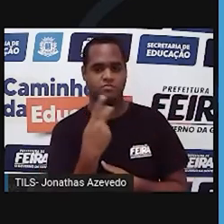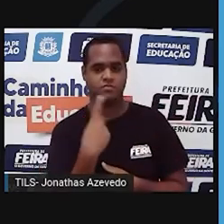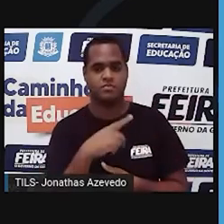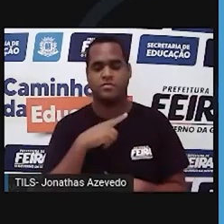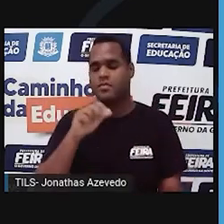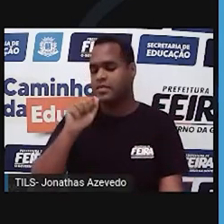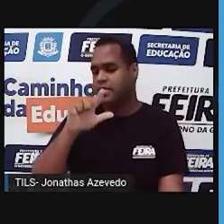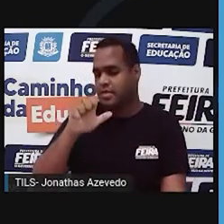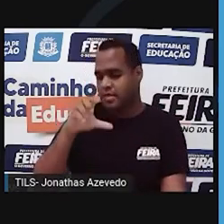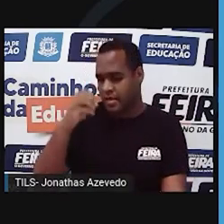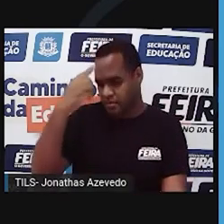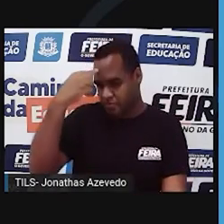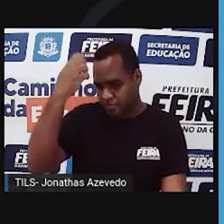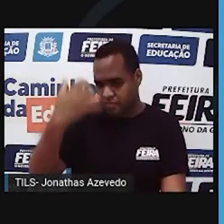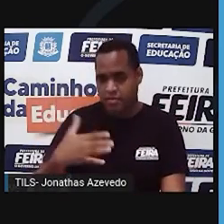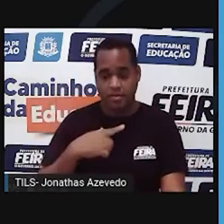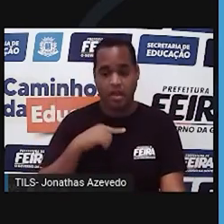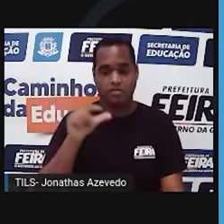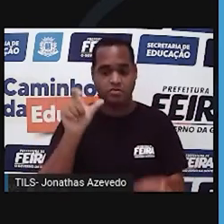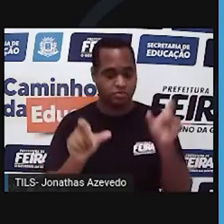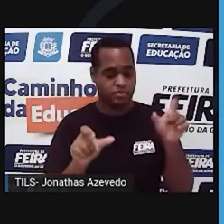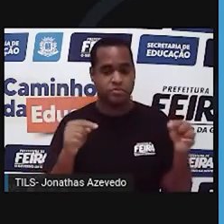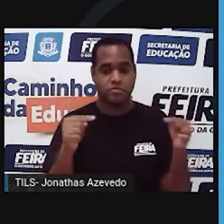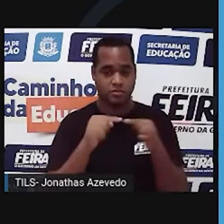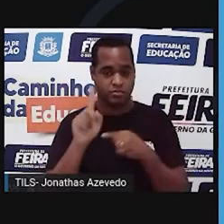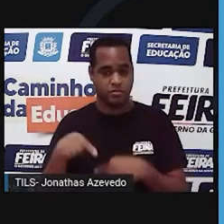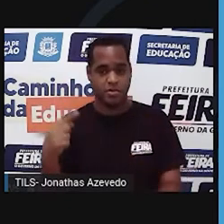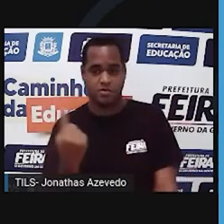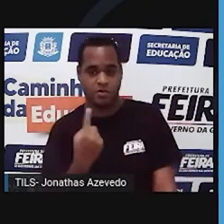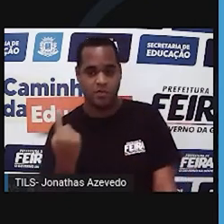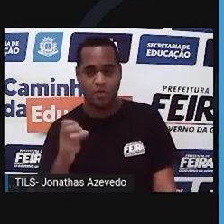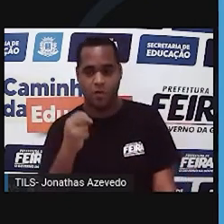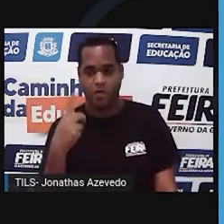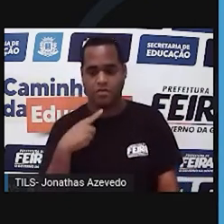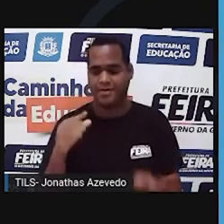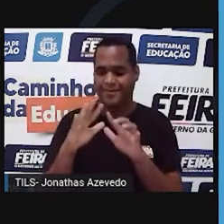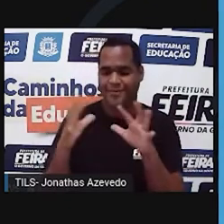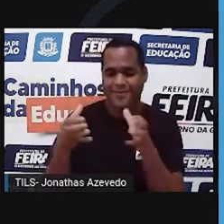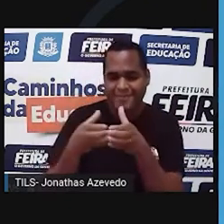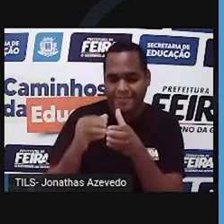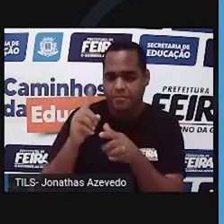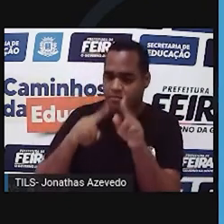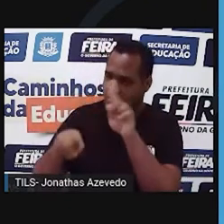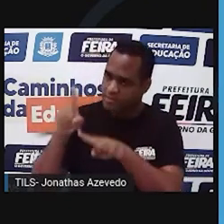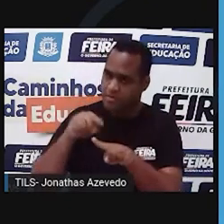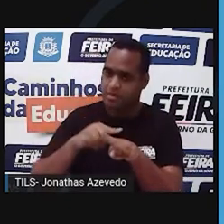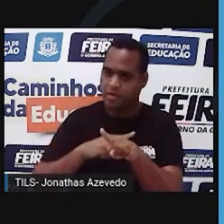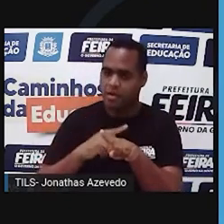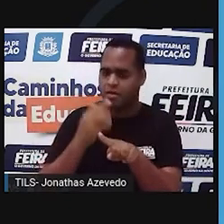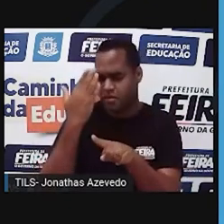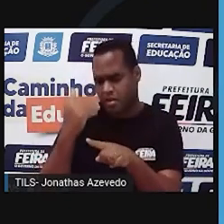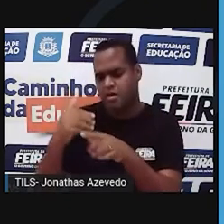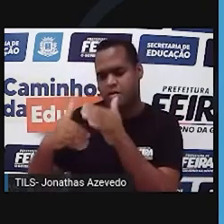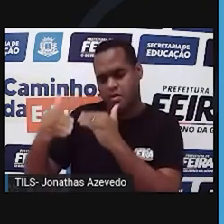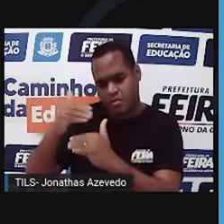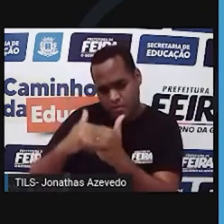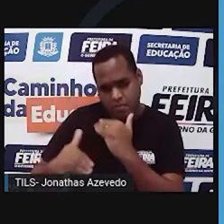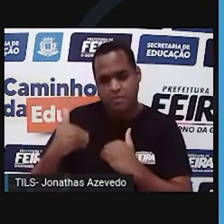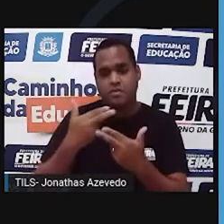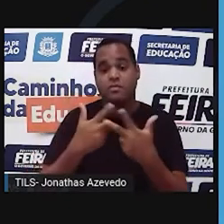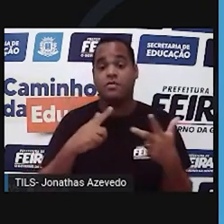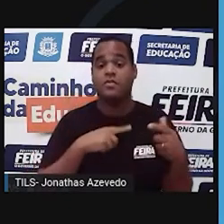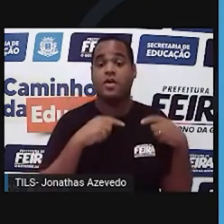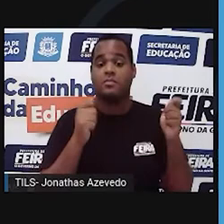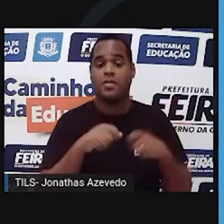dominantes manifestam sua característica estando sozinho ou estando acompanhado com outro dominante. Já os excessivos, para manifestar sua